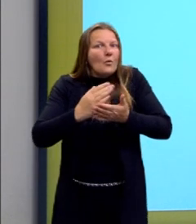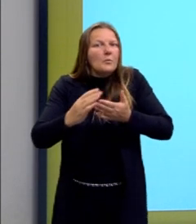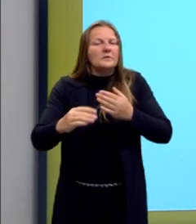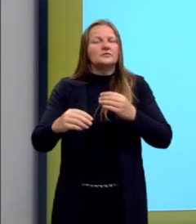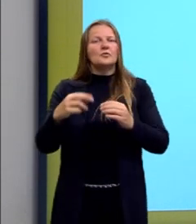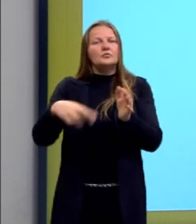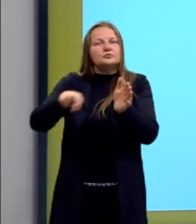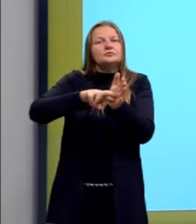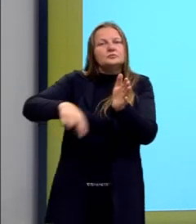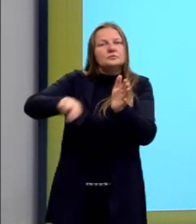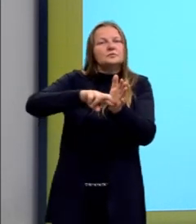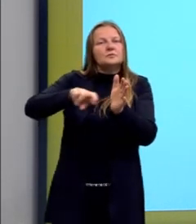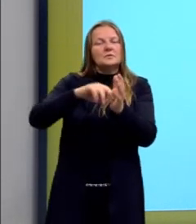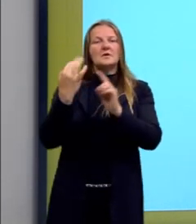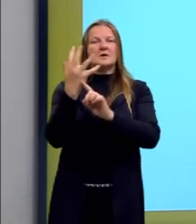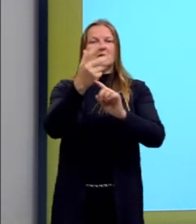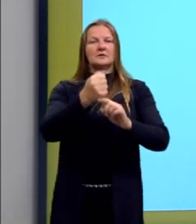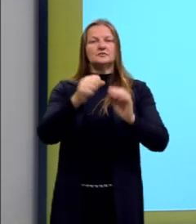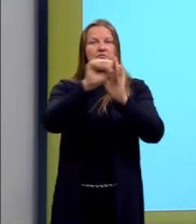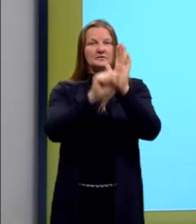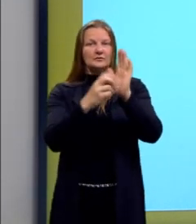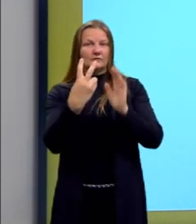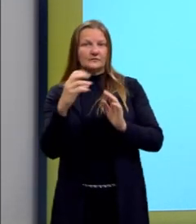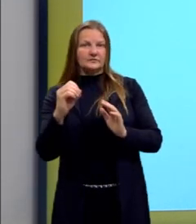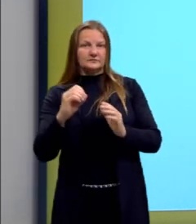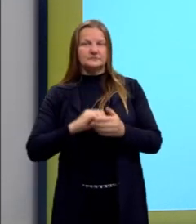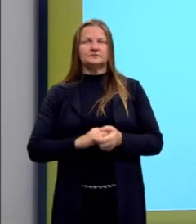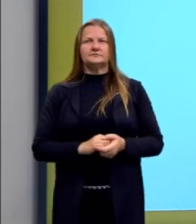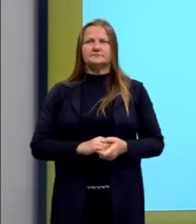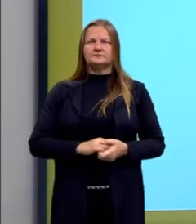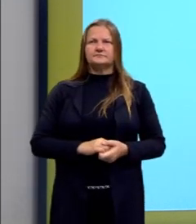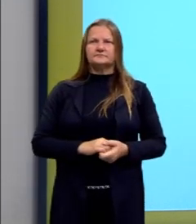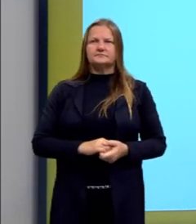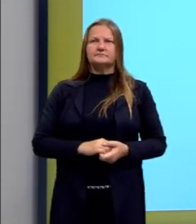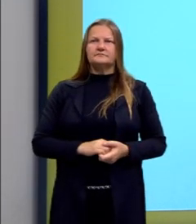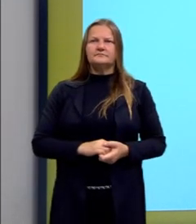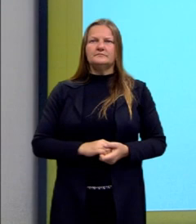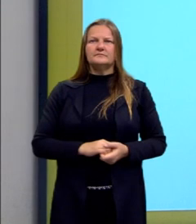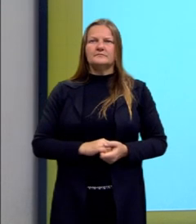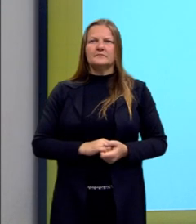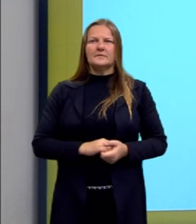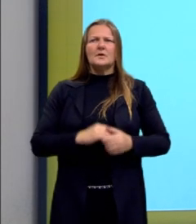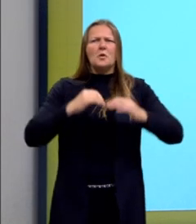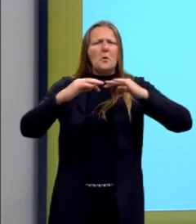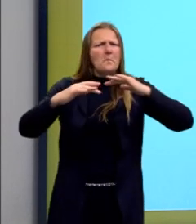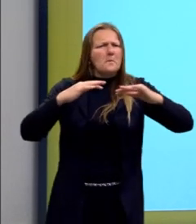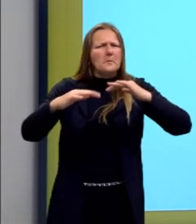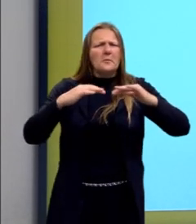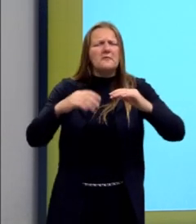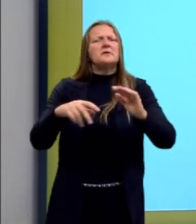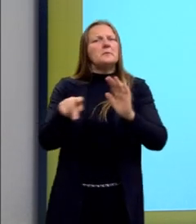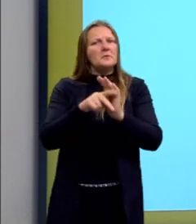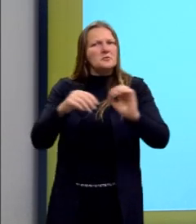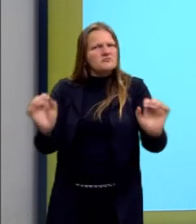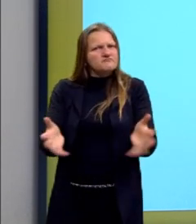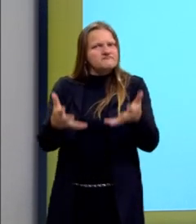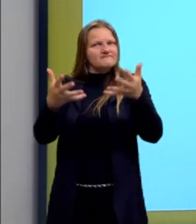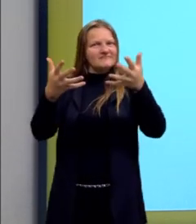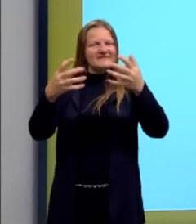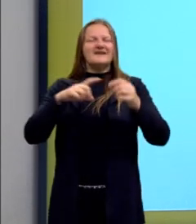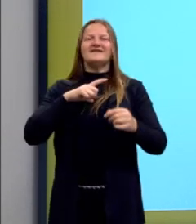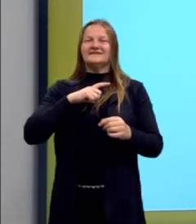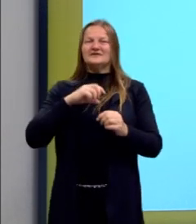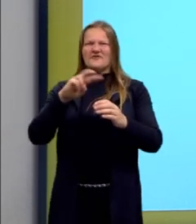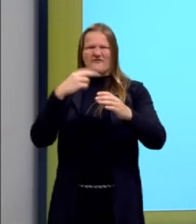para a renovação da arte do século 20. Foi um movimento propulsor das